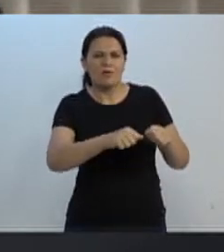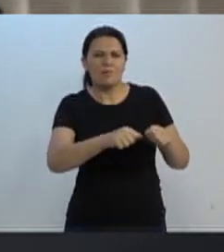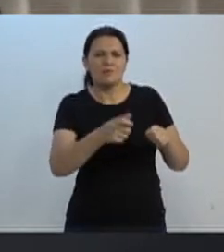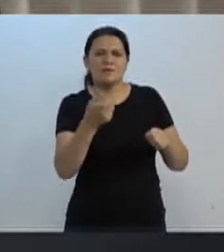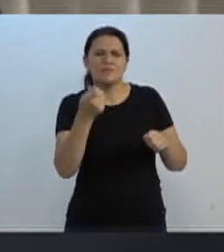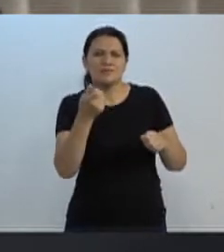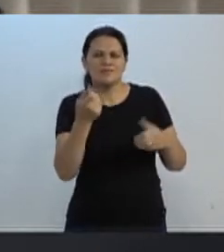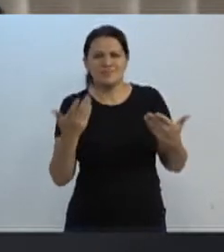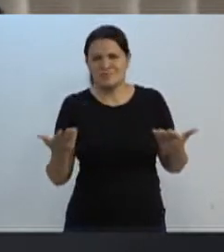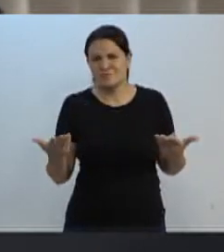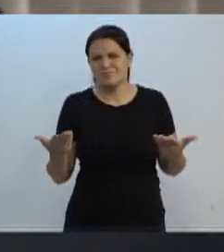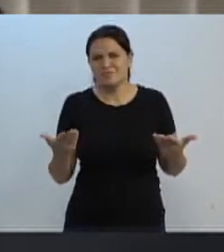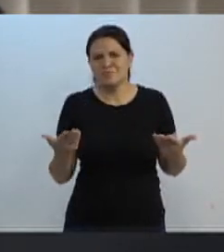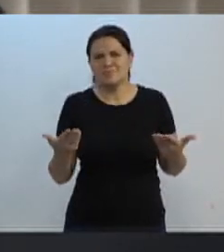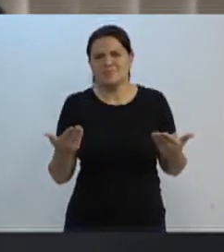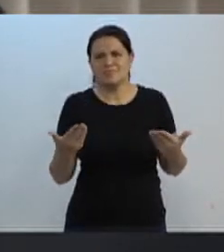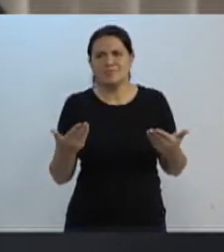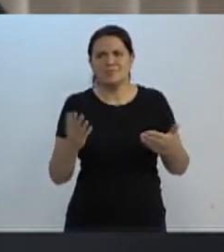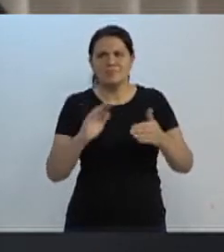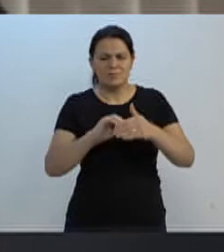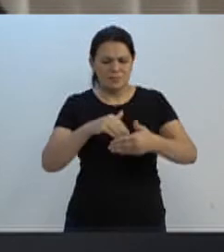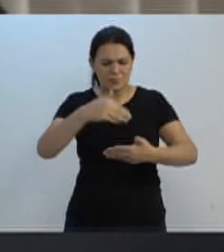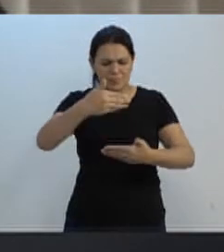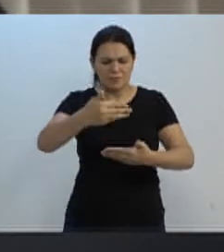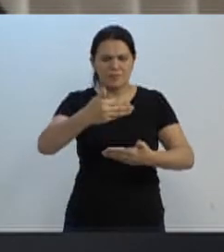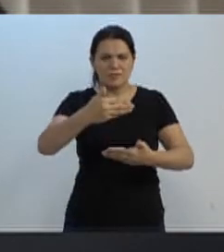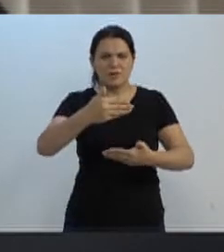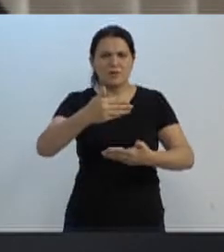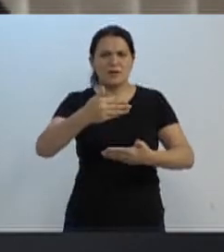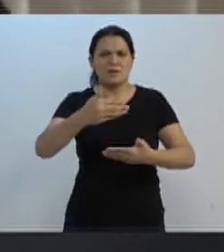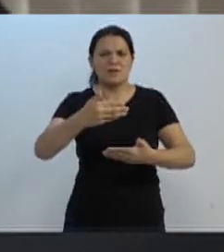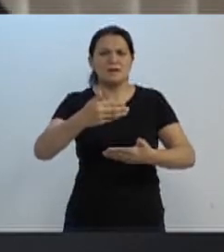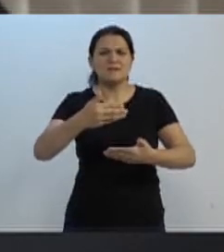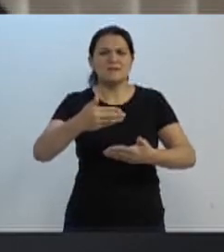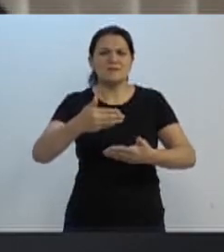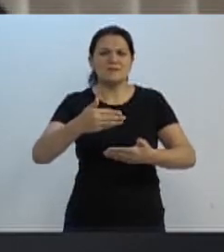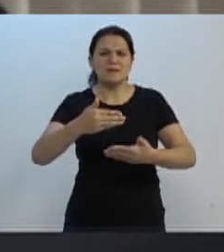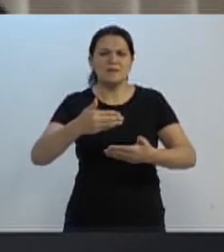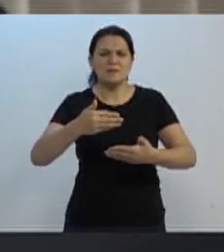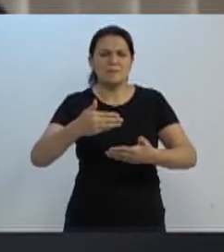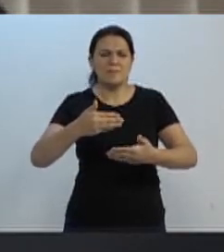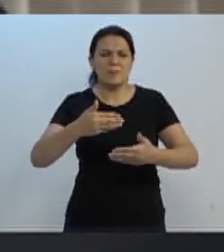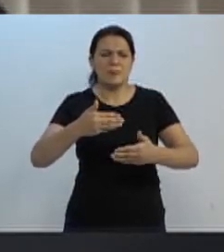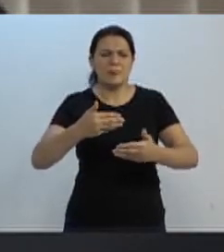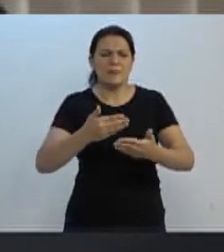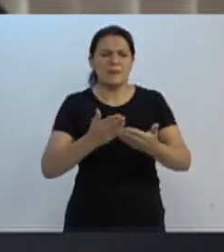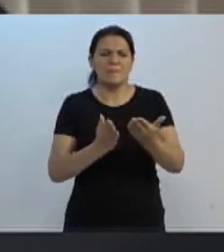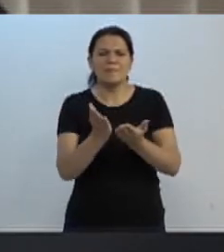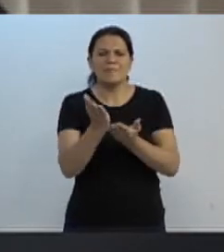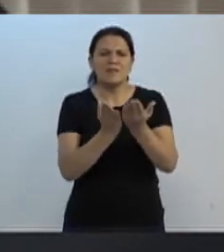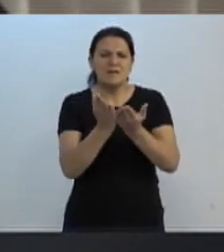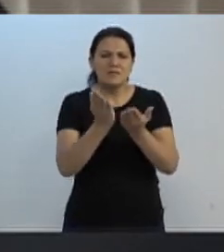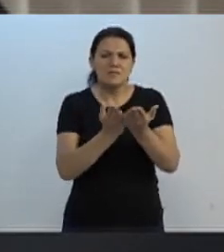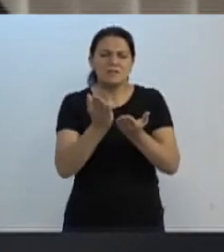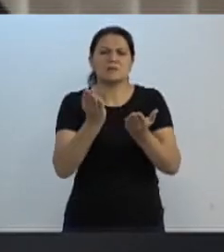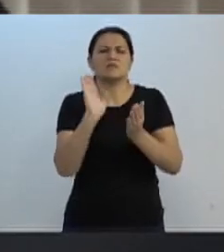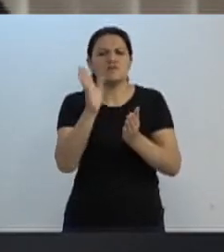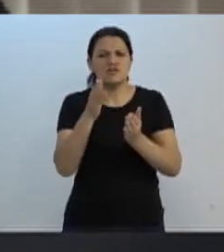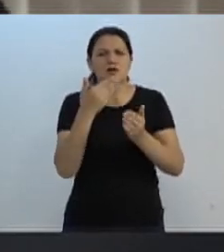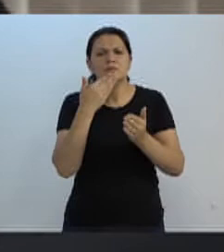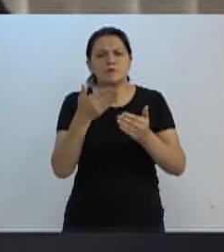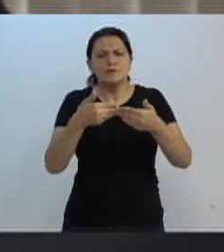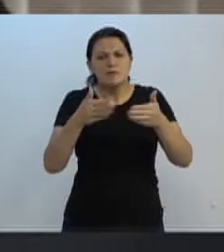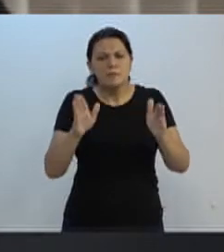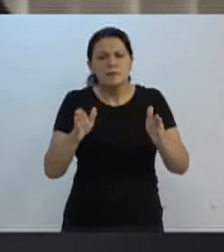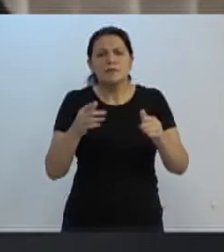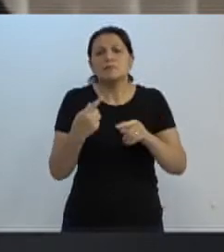Abram os envelopes do processo de licitação, o Tribunal de Contas já encaminhou, já liberou para que seja aberto, uma vez por